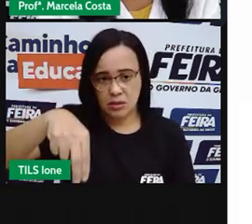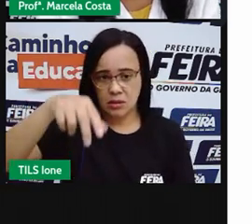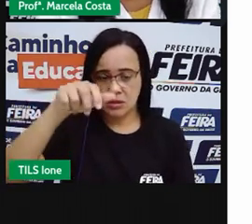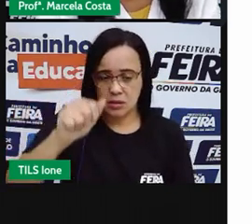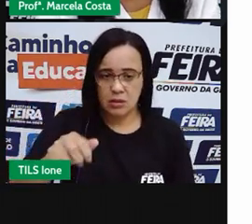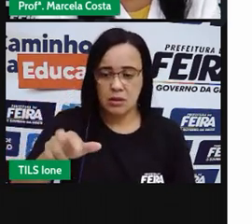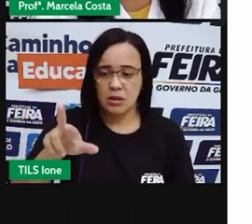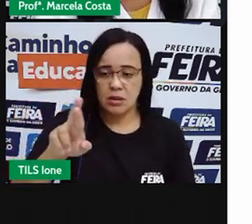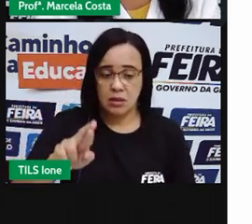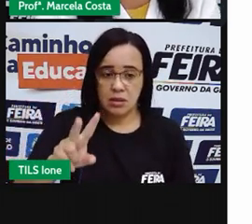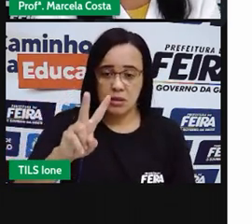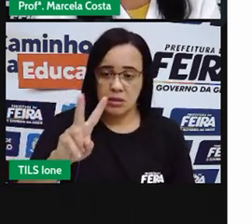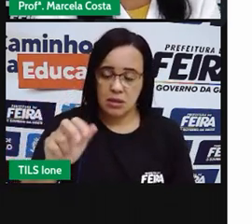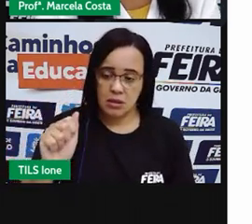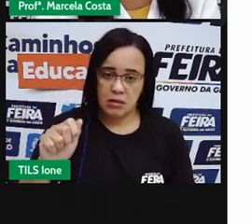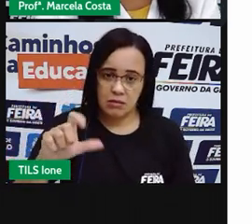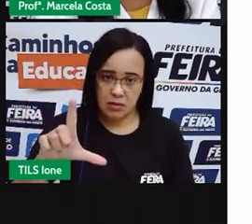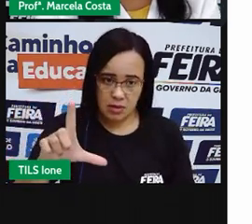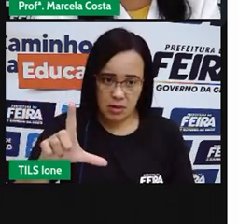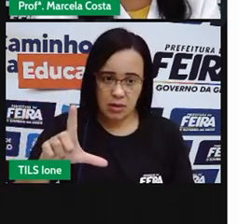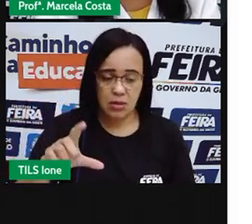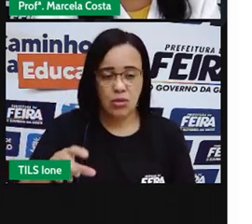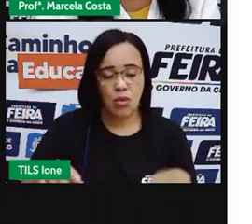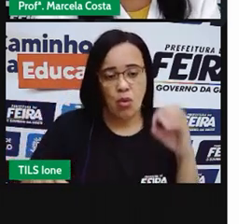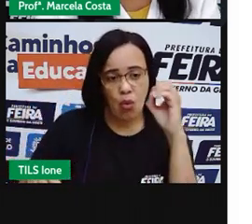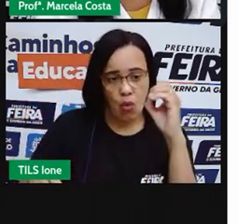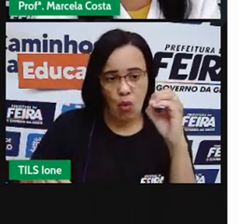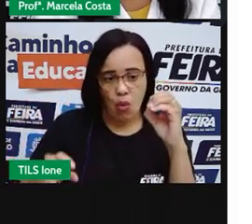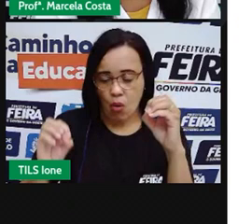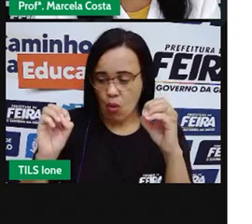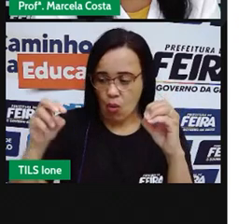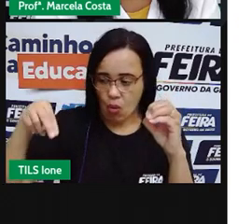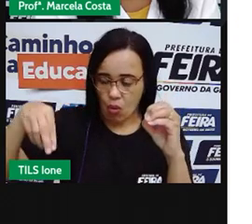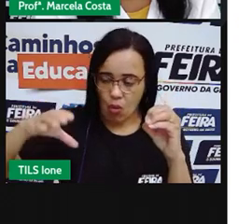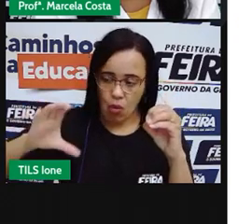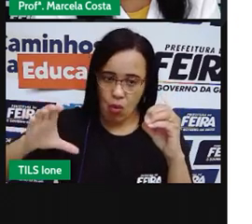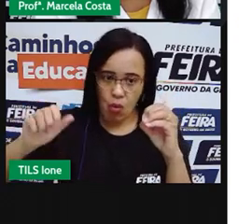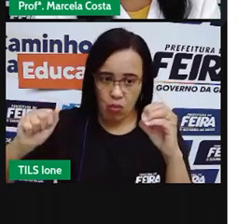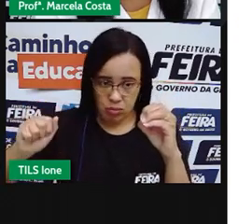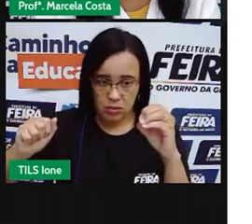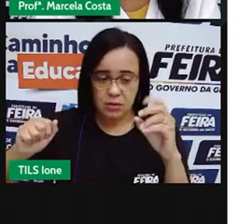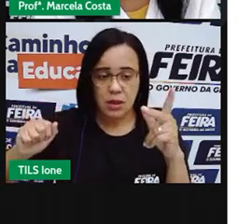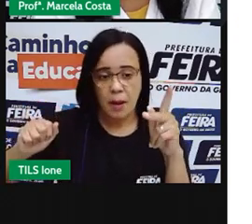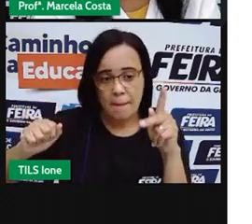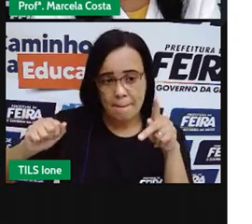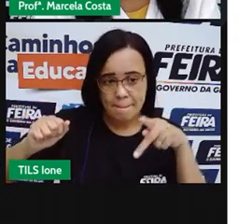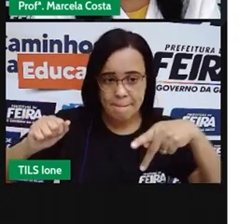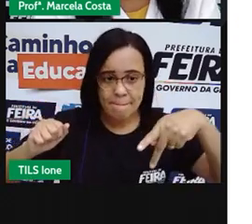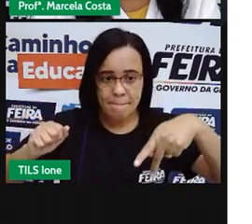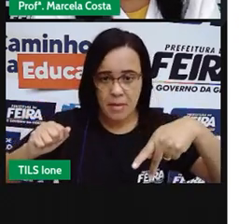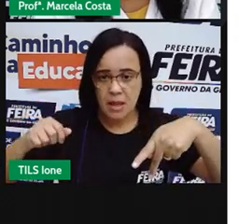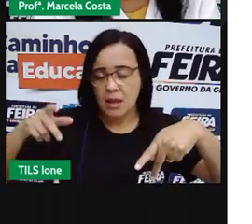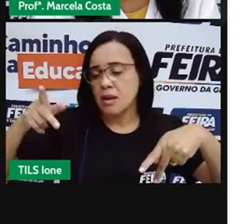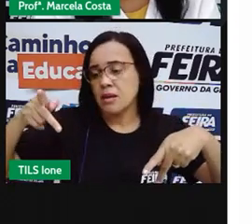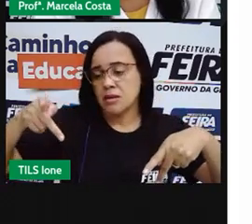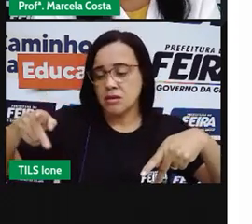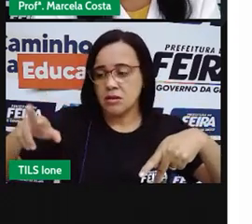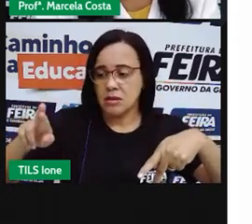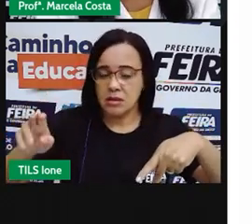O, de unça. P, de preguiça.